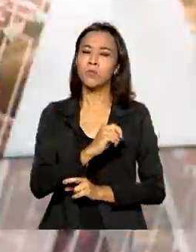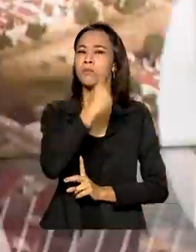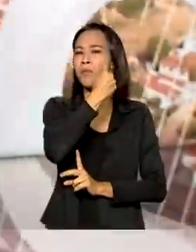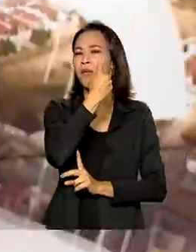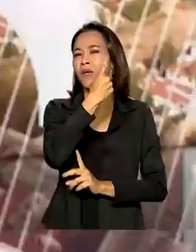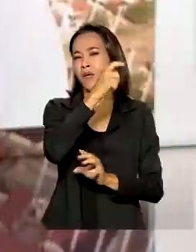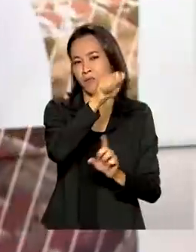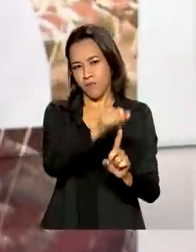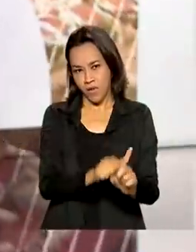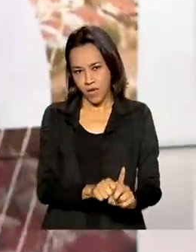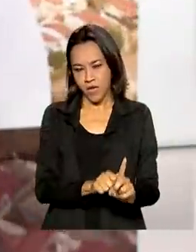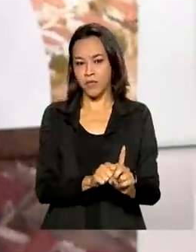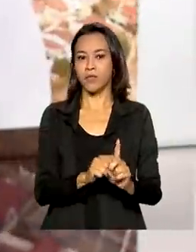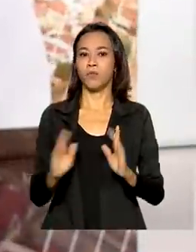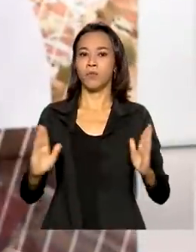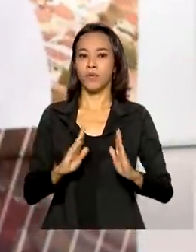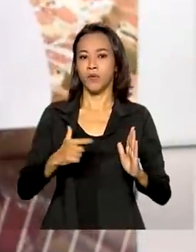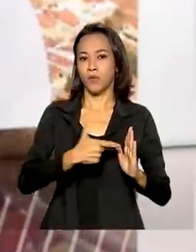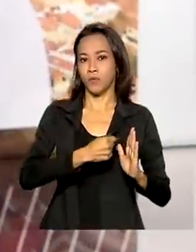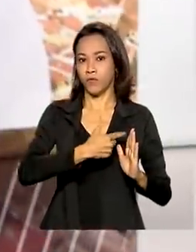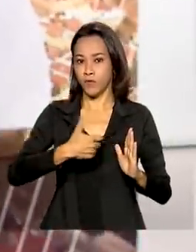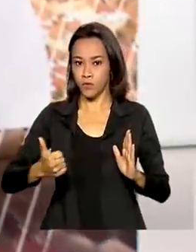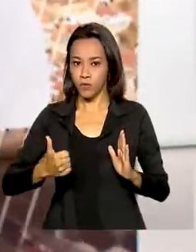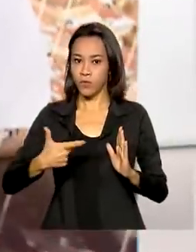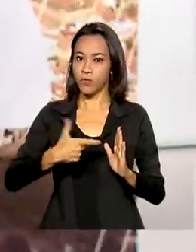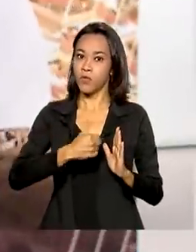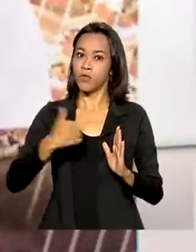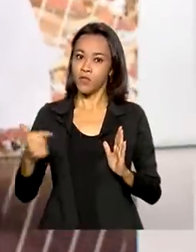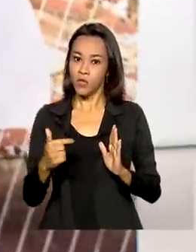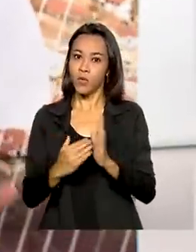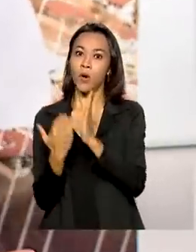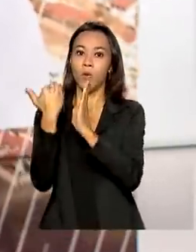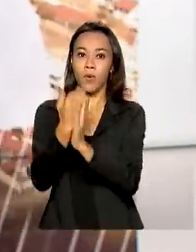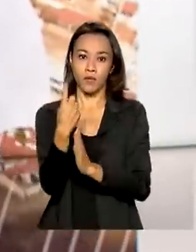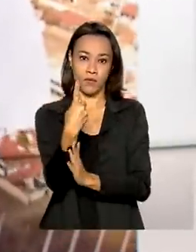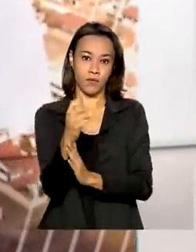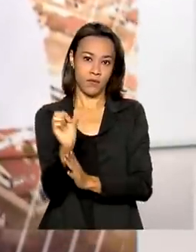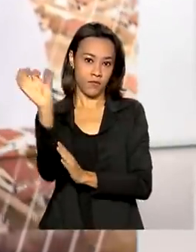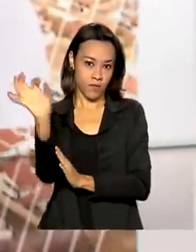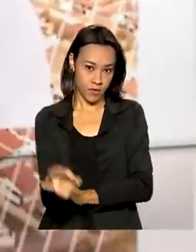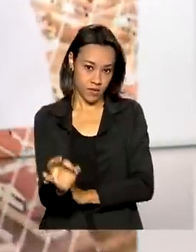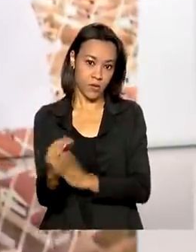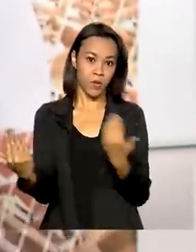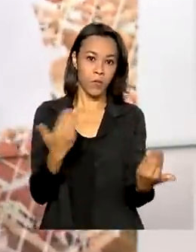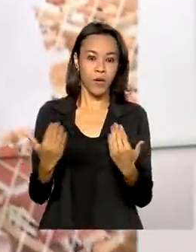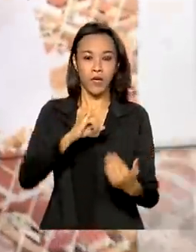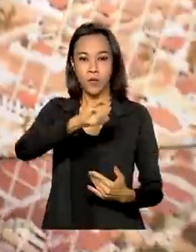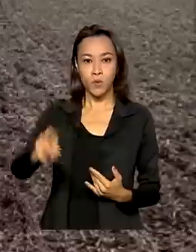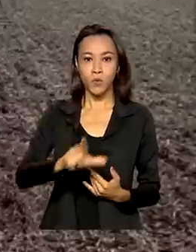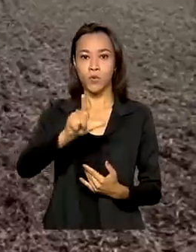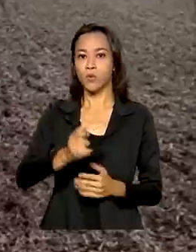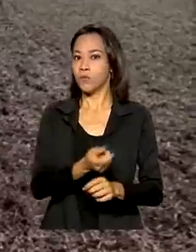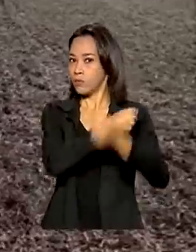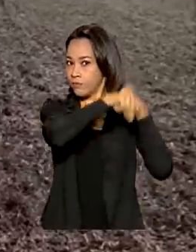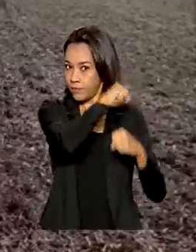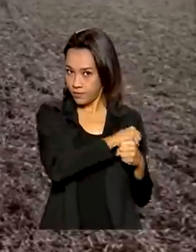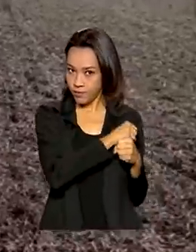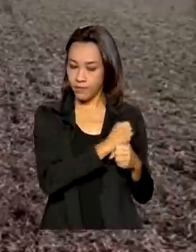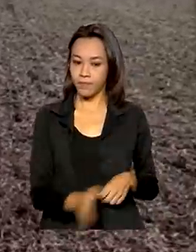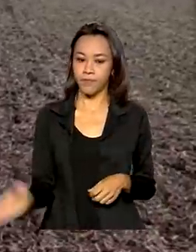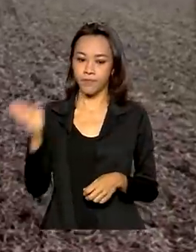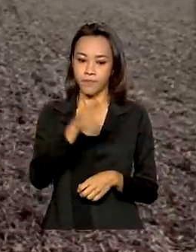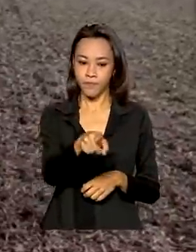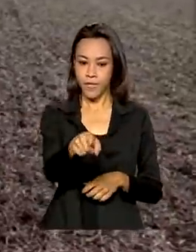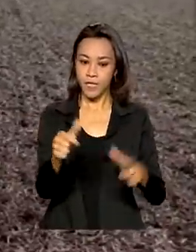2021-2022. O aumento foi de 16% em relação a julho do ano passado. Em